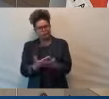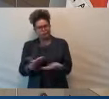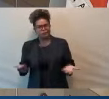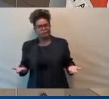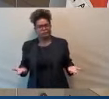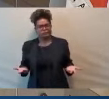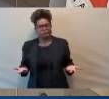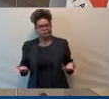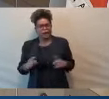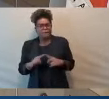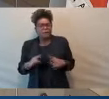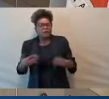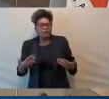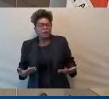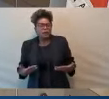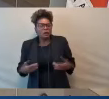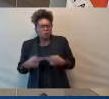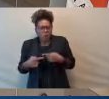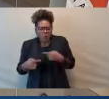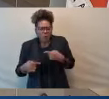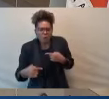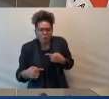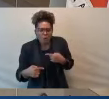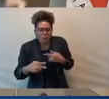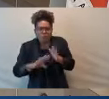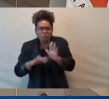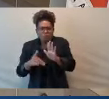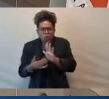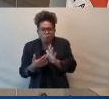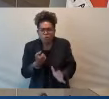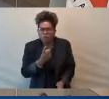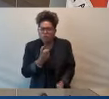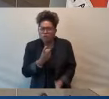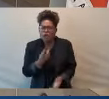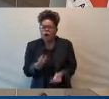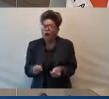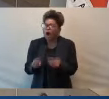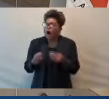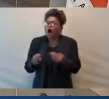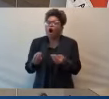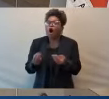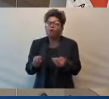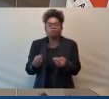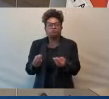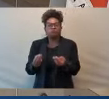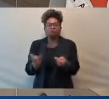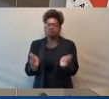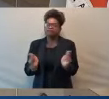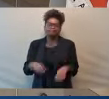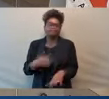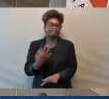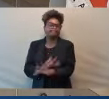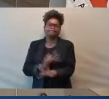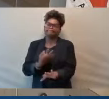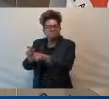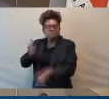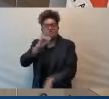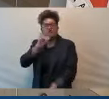Tudo mentira. Ninguém aguenta um negócio desse. O prefeito Fuad falou que não ia fechar aeroporto.